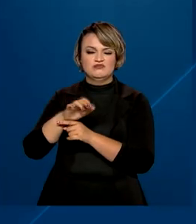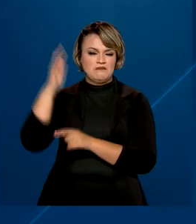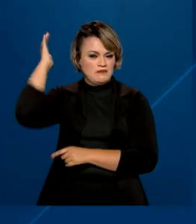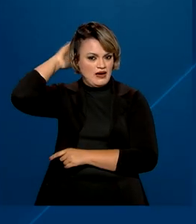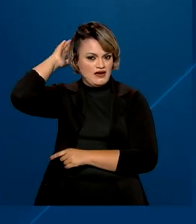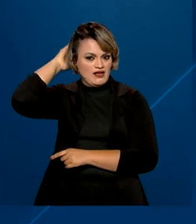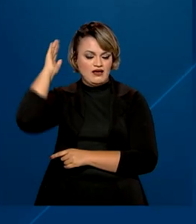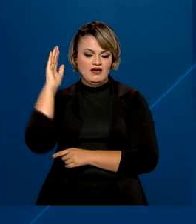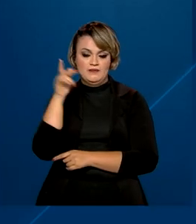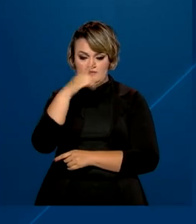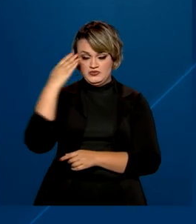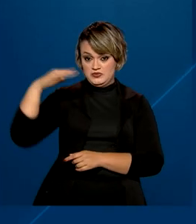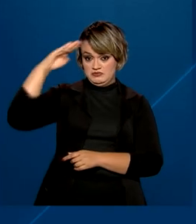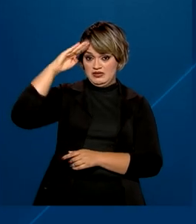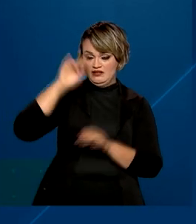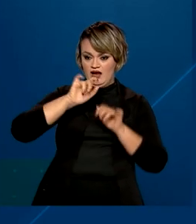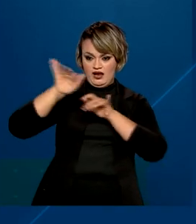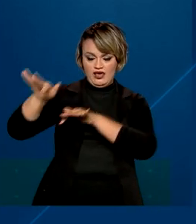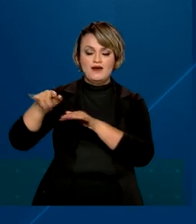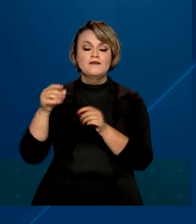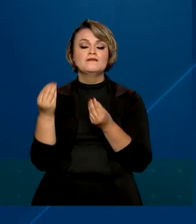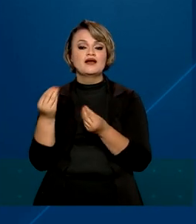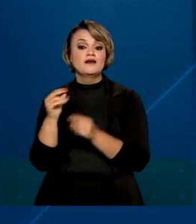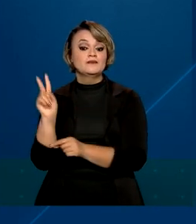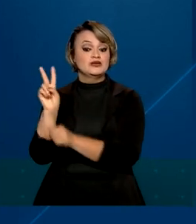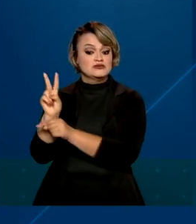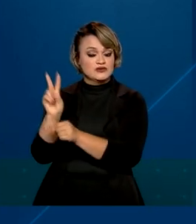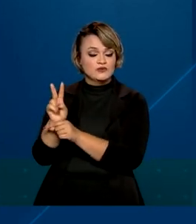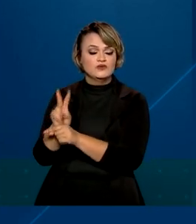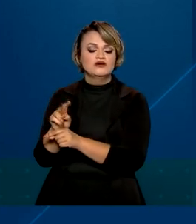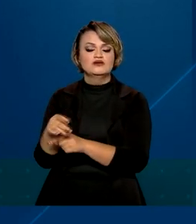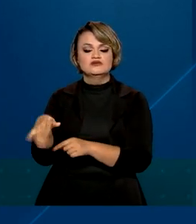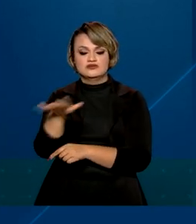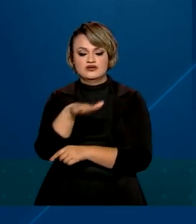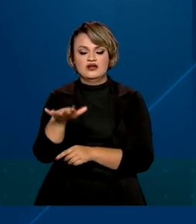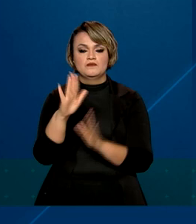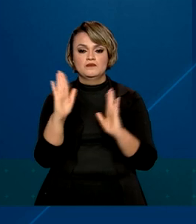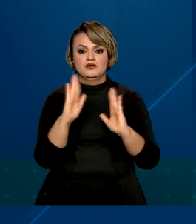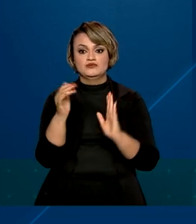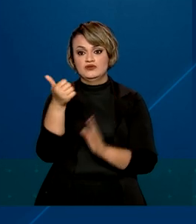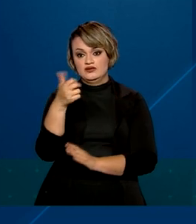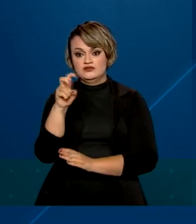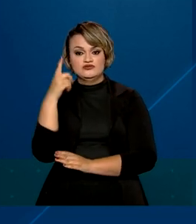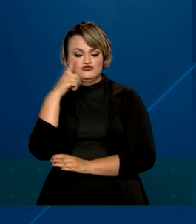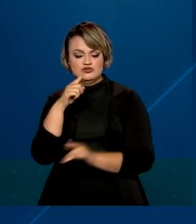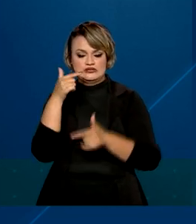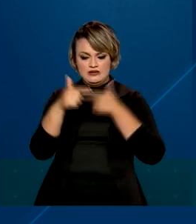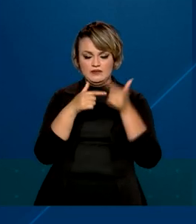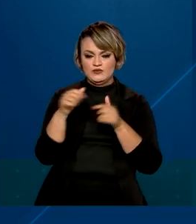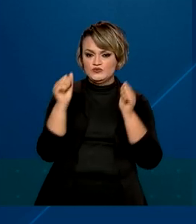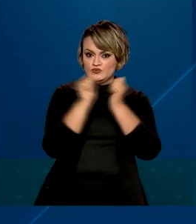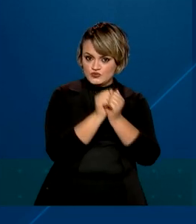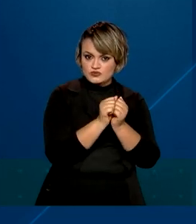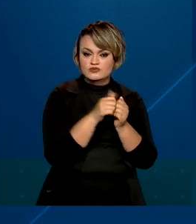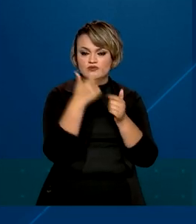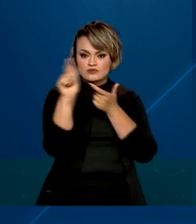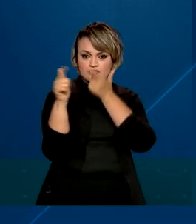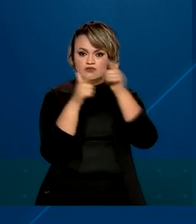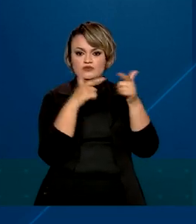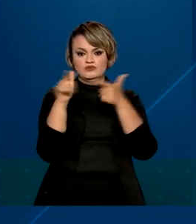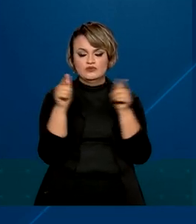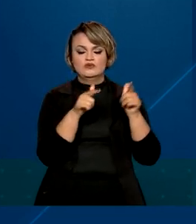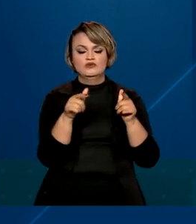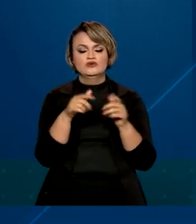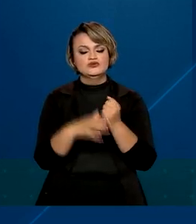Esses militares vão atuar na segurança e preservação da ordem pública por 15 dias em trabalho conjunto com os outros órgãos